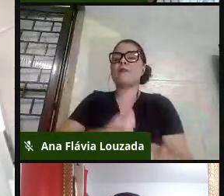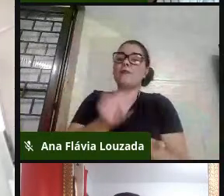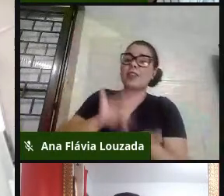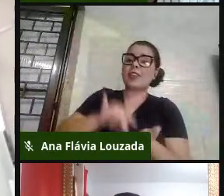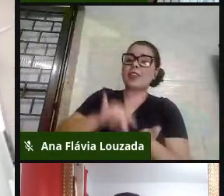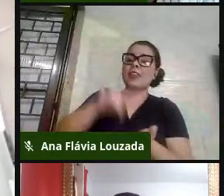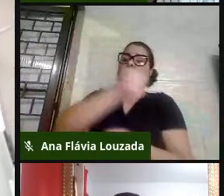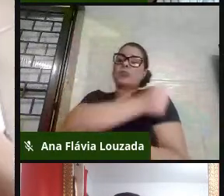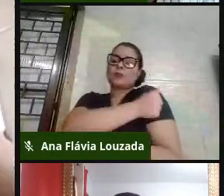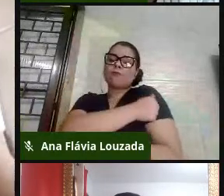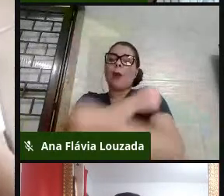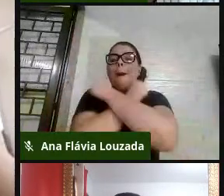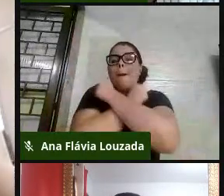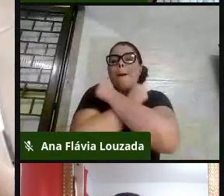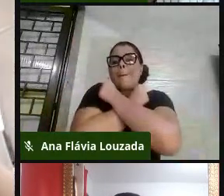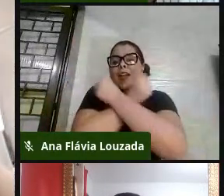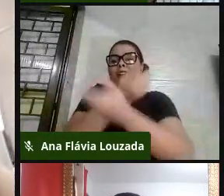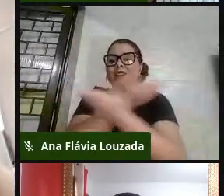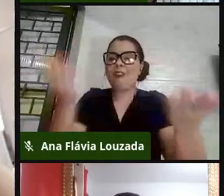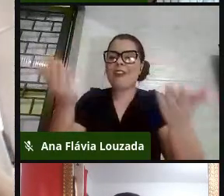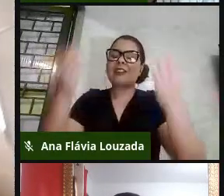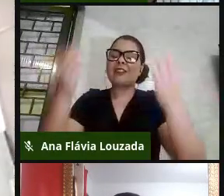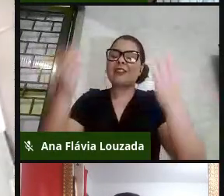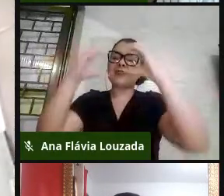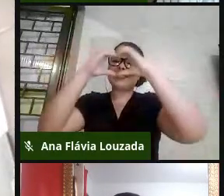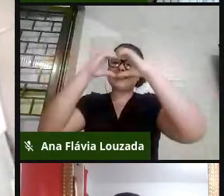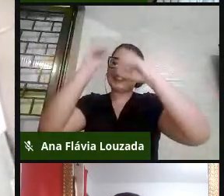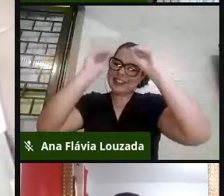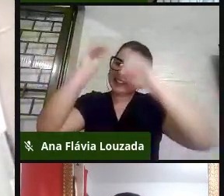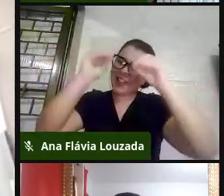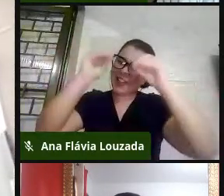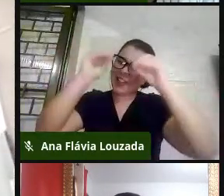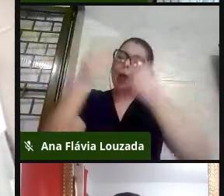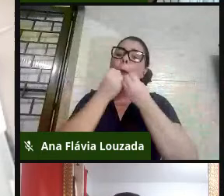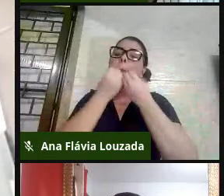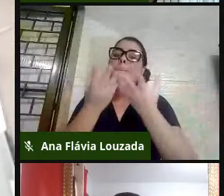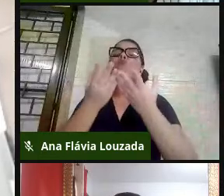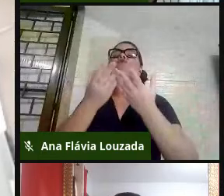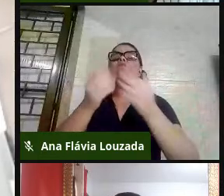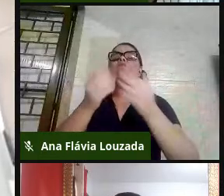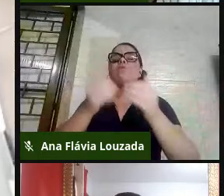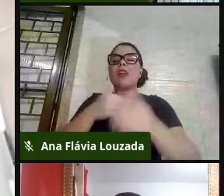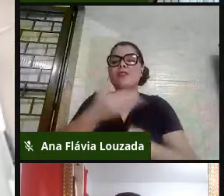Um forte abraço a todos vocês. Um coraçãozinho. E boa jornada para todos nós.